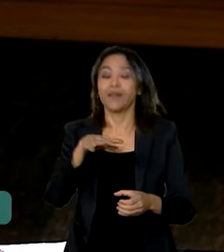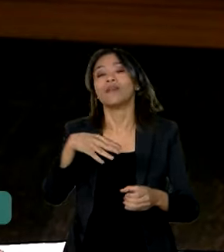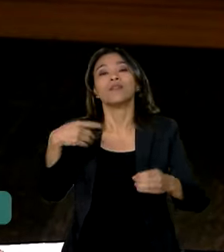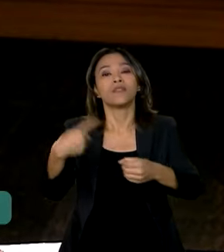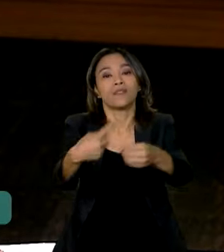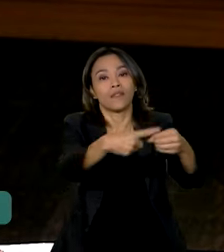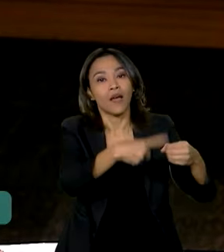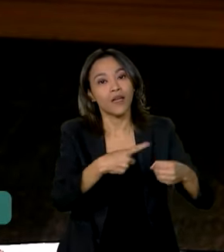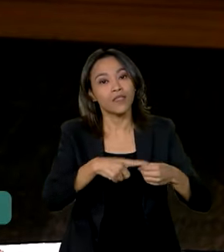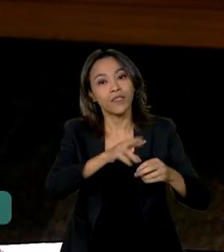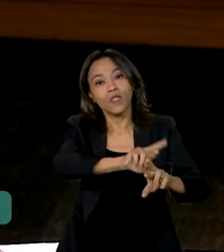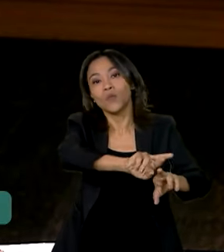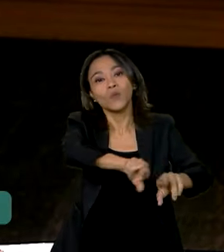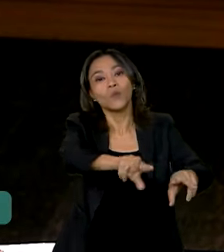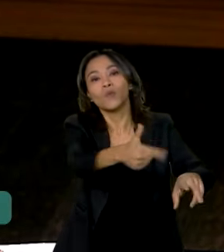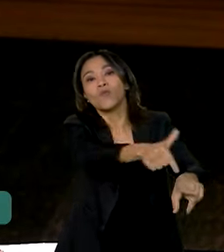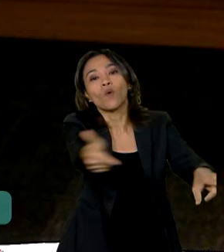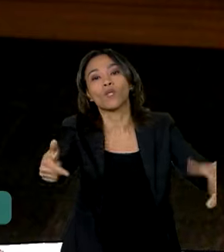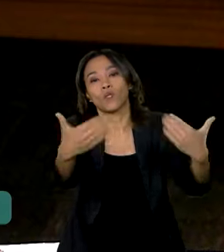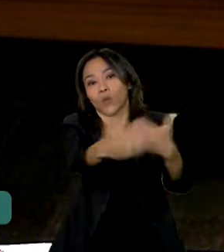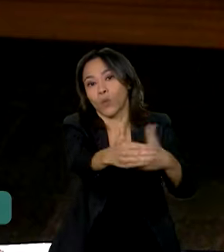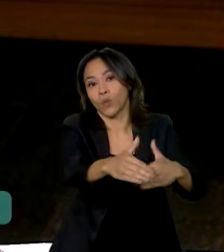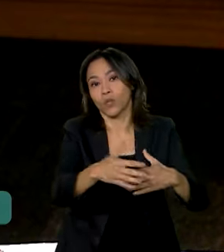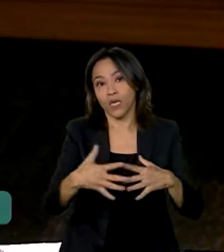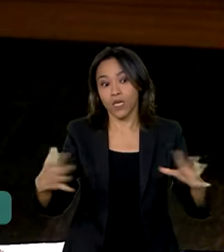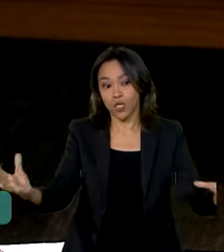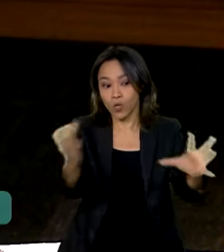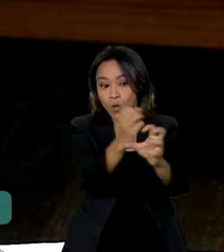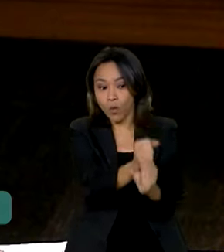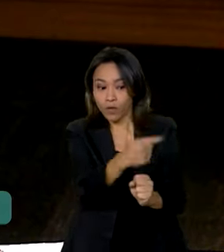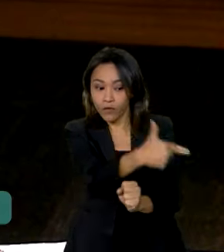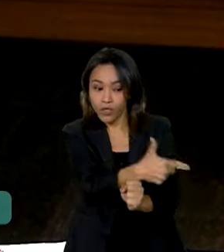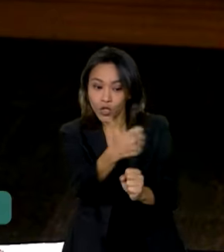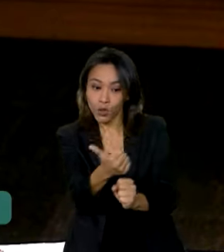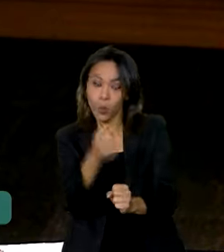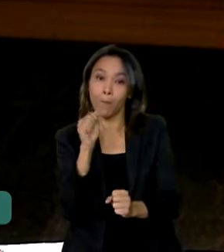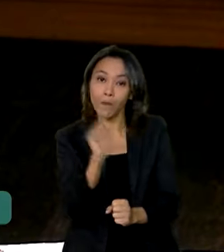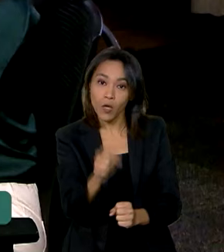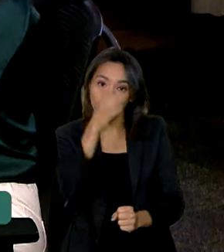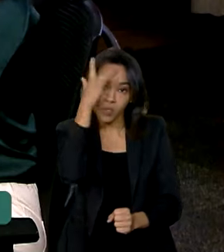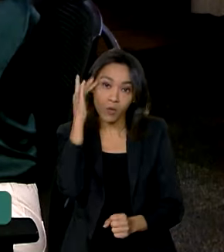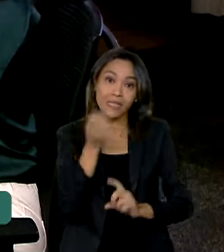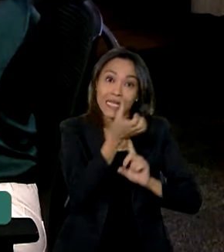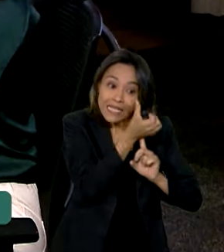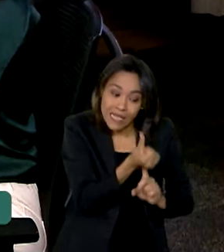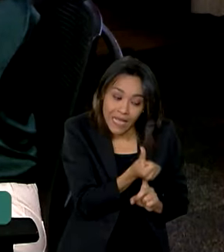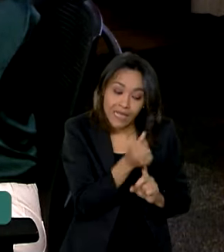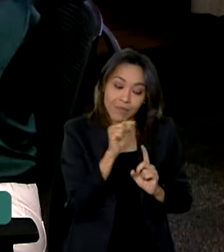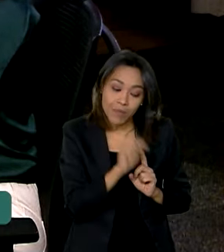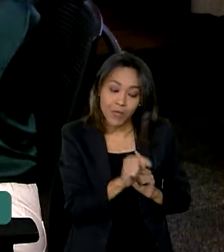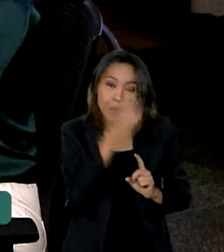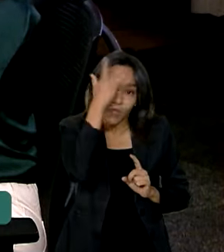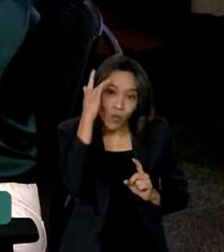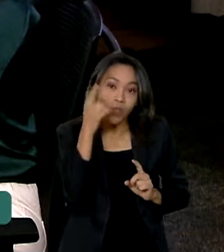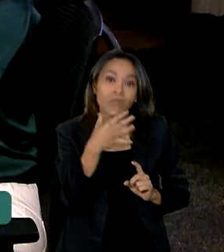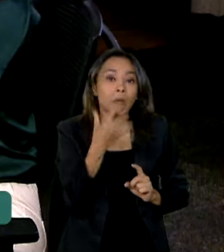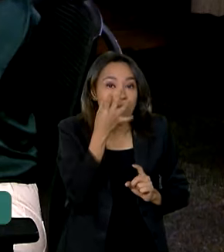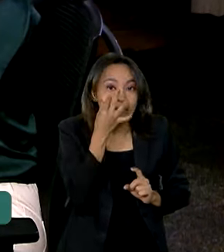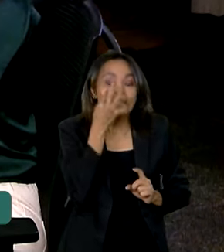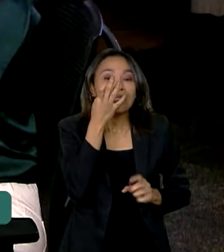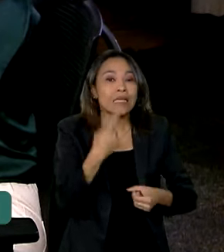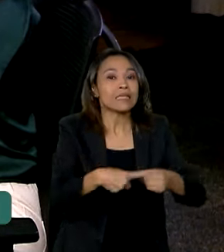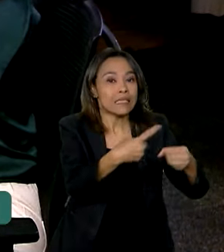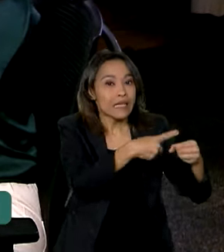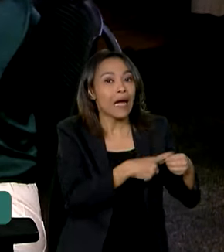E destas 21 mil pessoas, cerca de 6 mil estão em cidades em situação de emergência ou sem